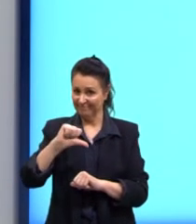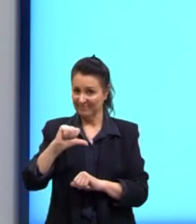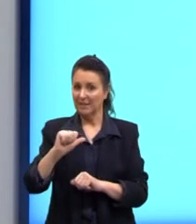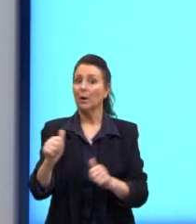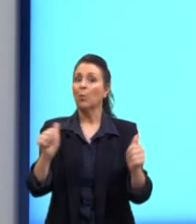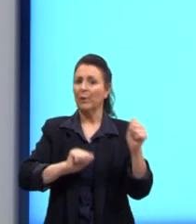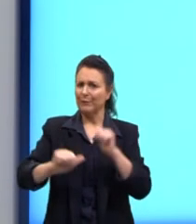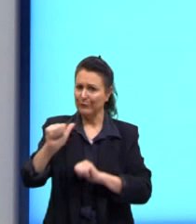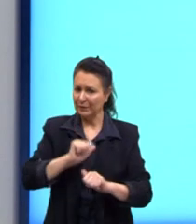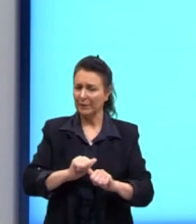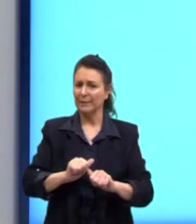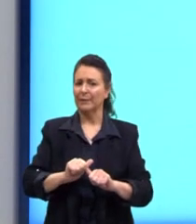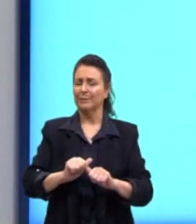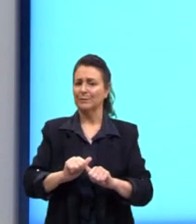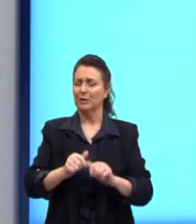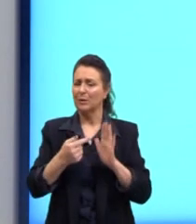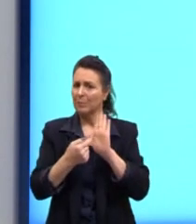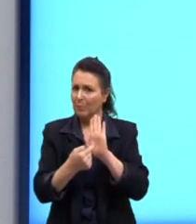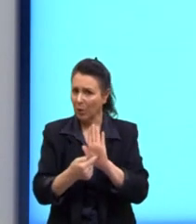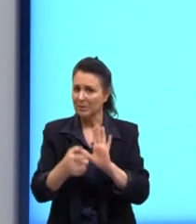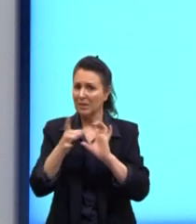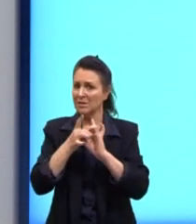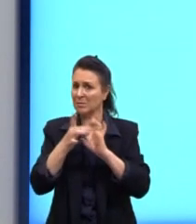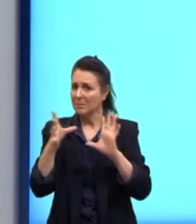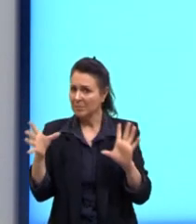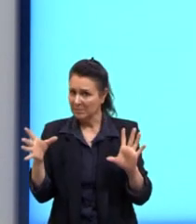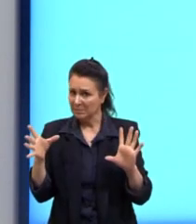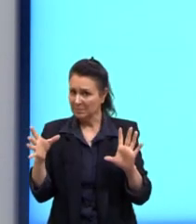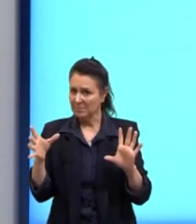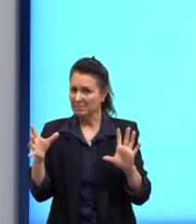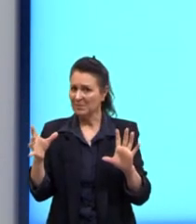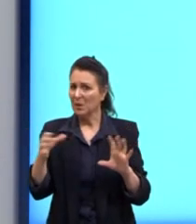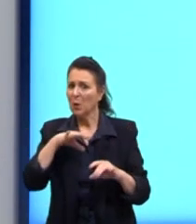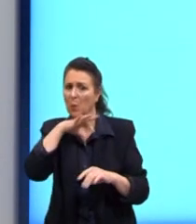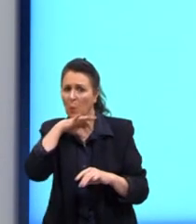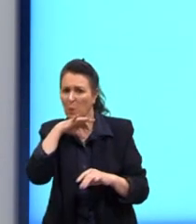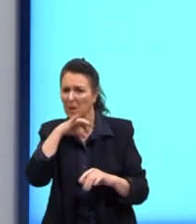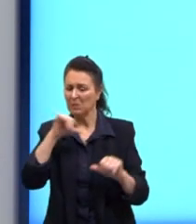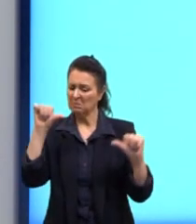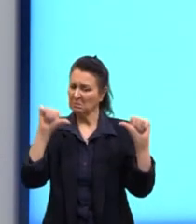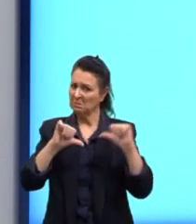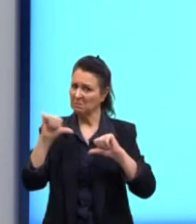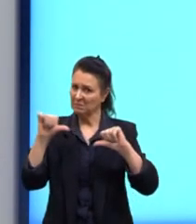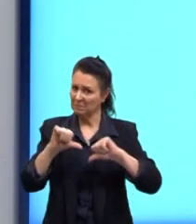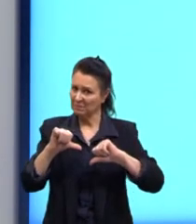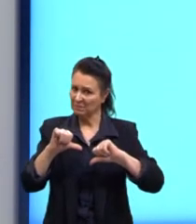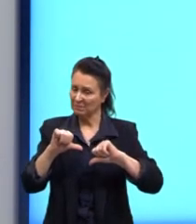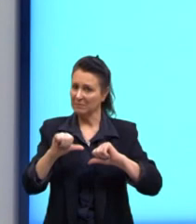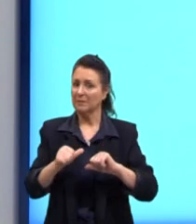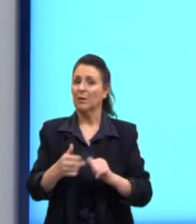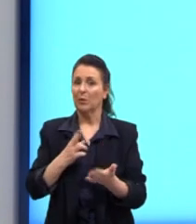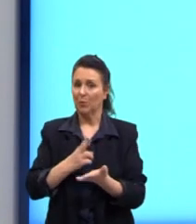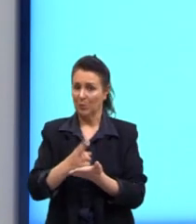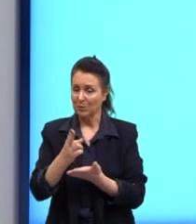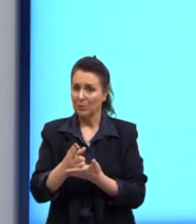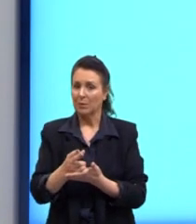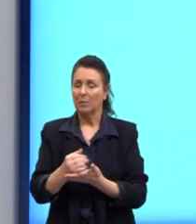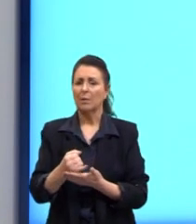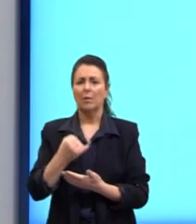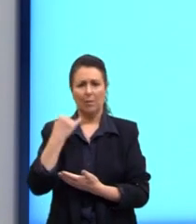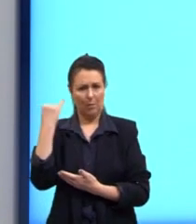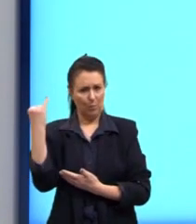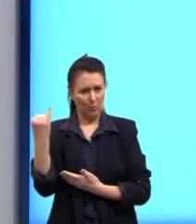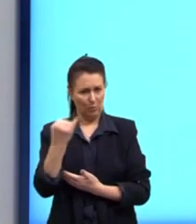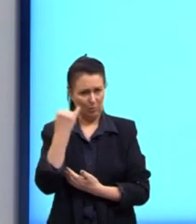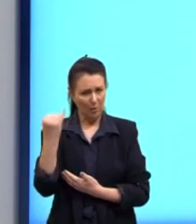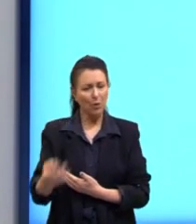especifica como uma democratização precária. continuando, uma vez que essa importante fonte